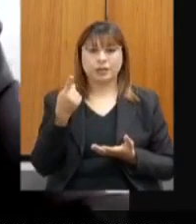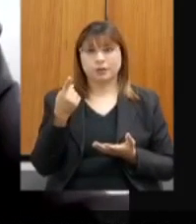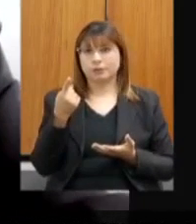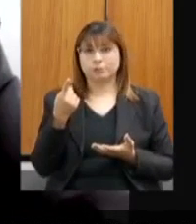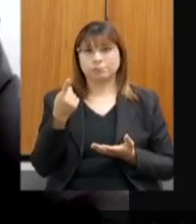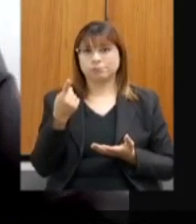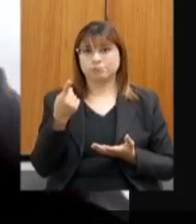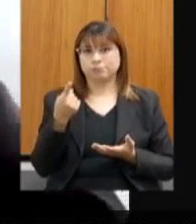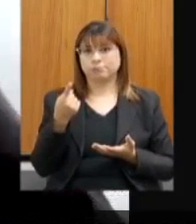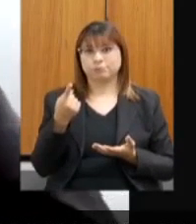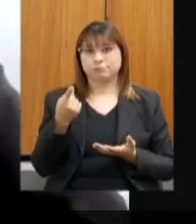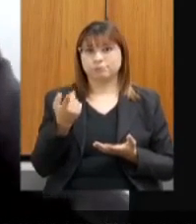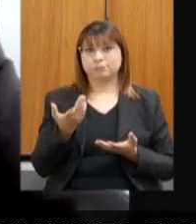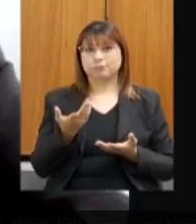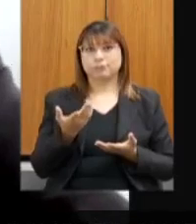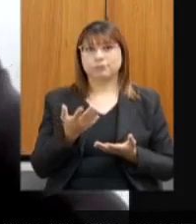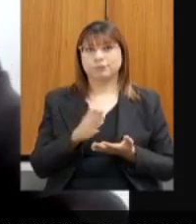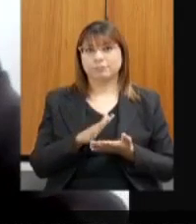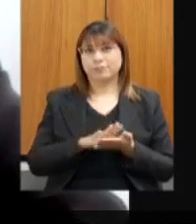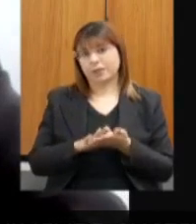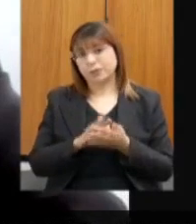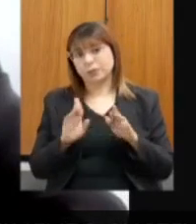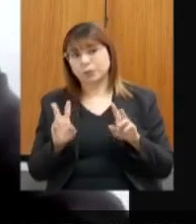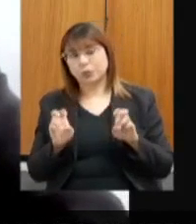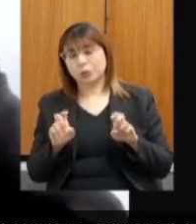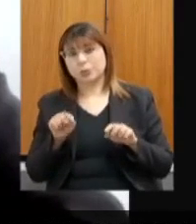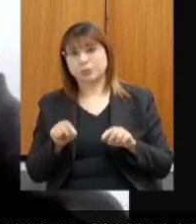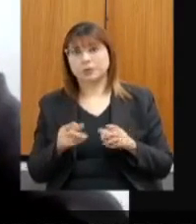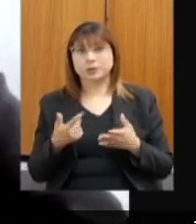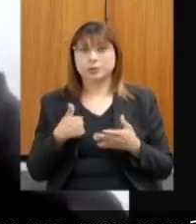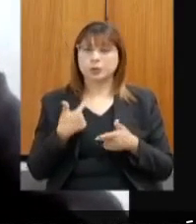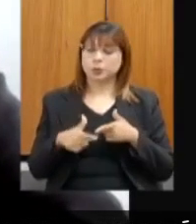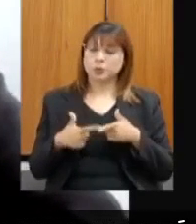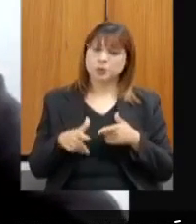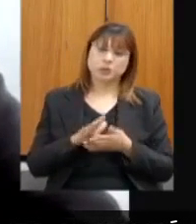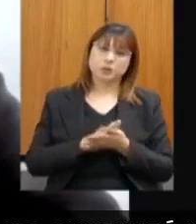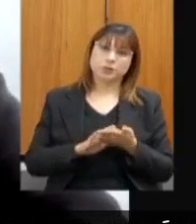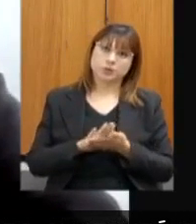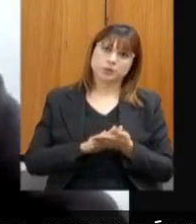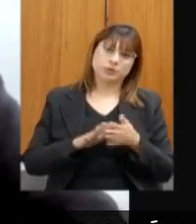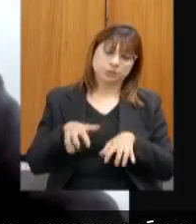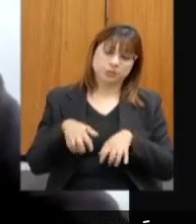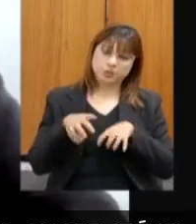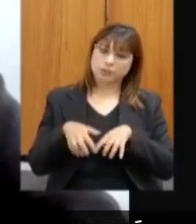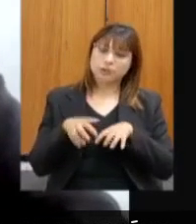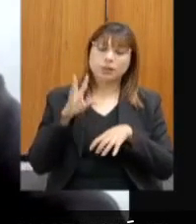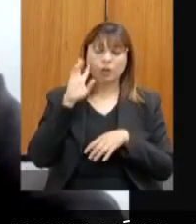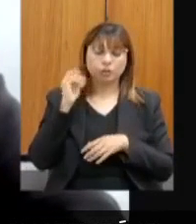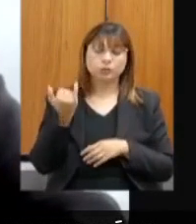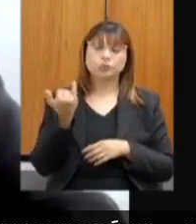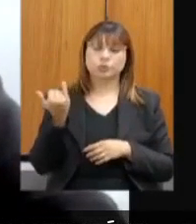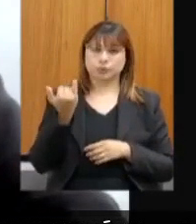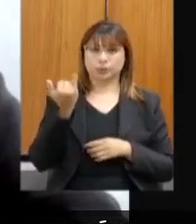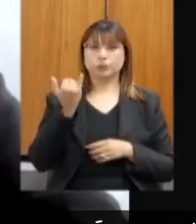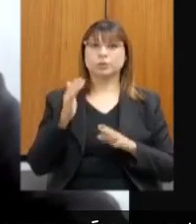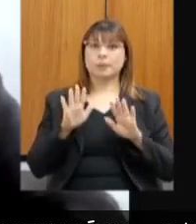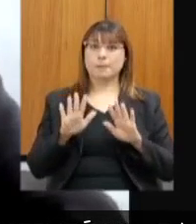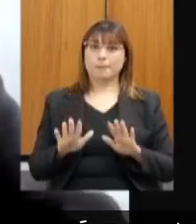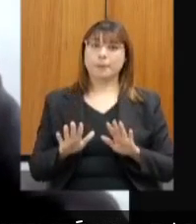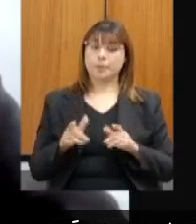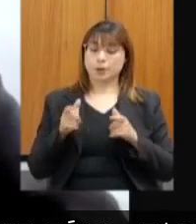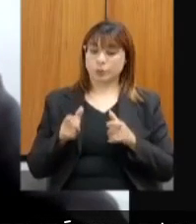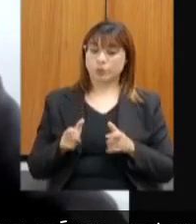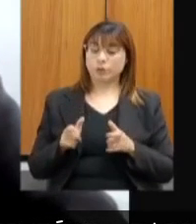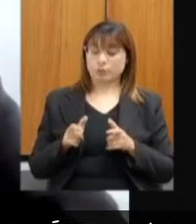bastante assentada sobre esses temas, não tenho nenhum problema com mineração, acho que era importante, mas onde ela